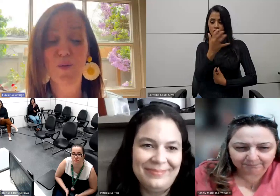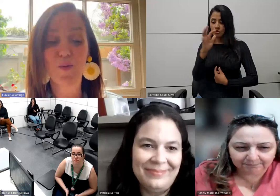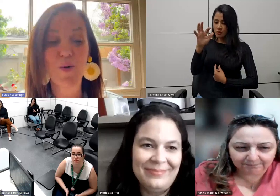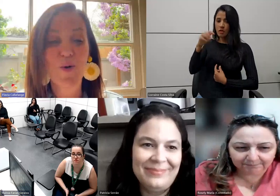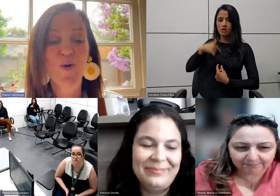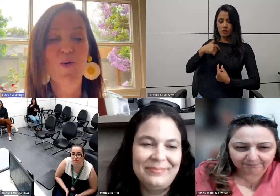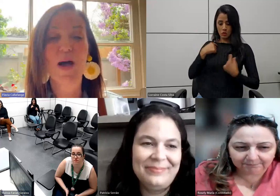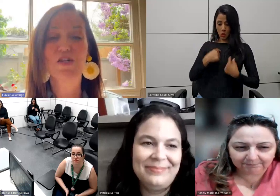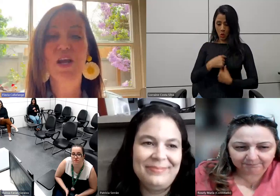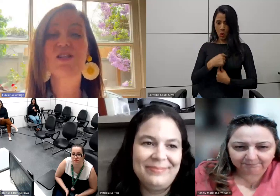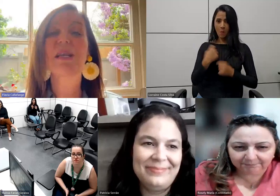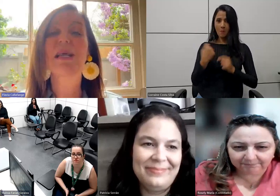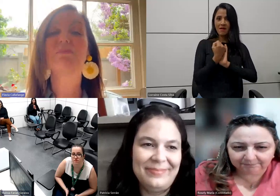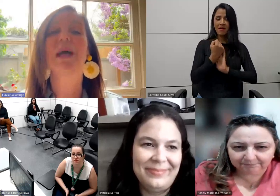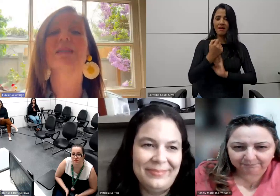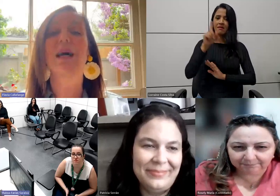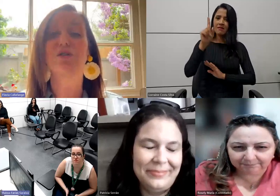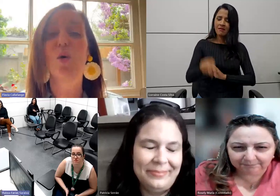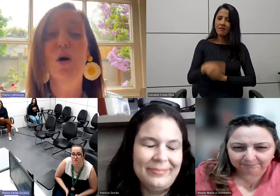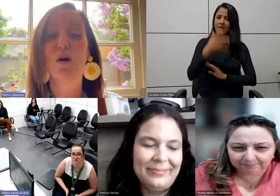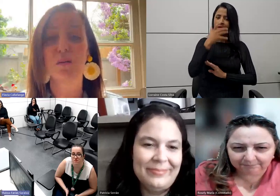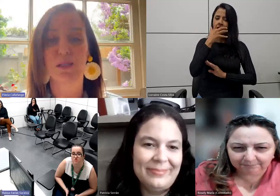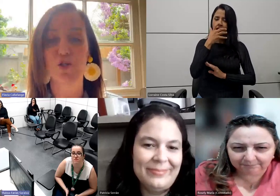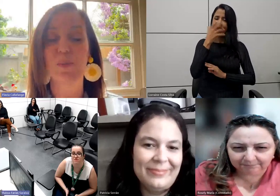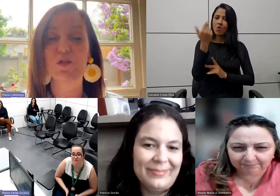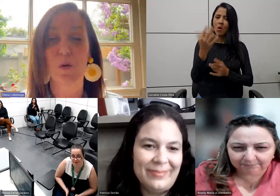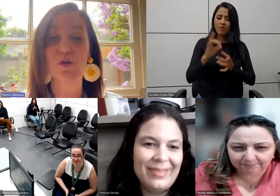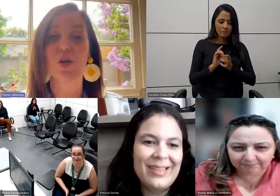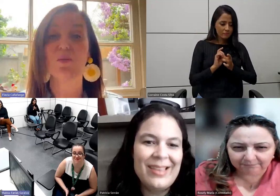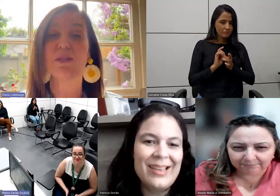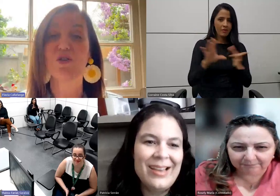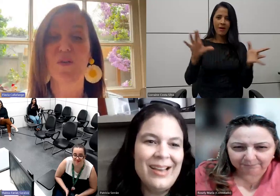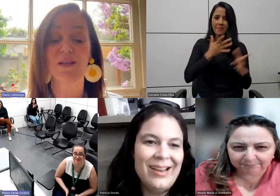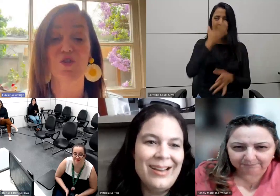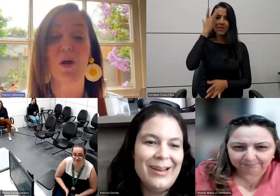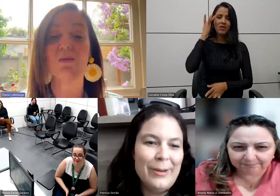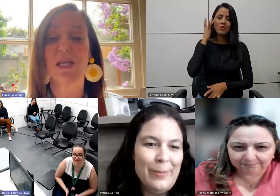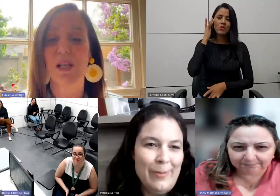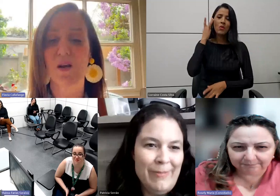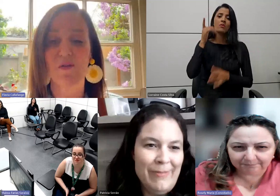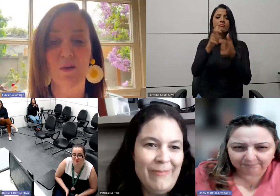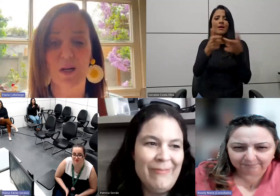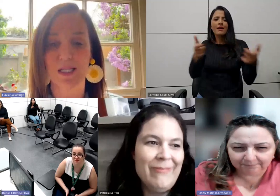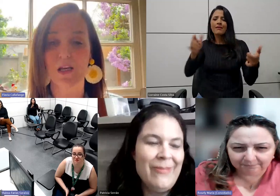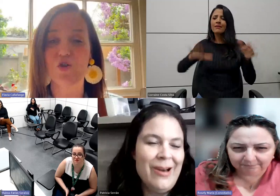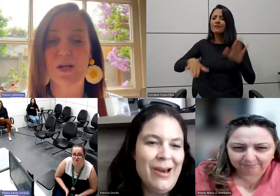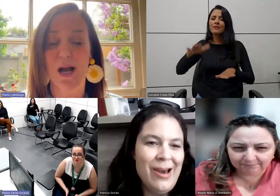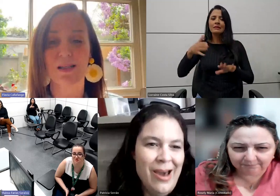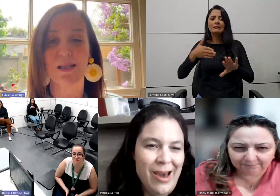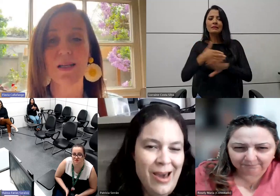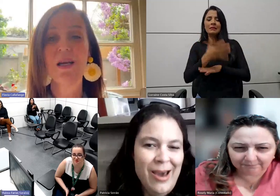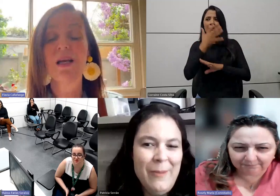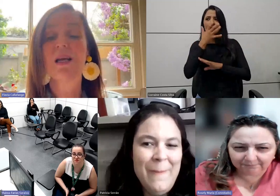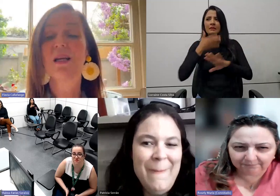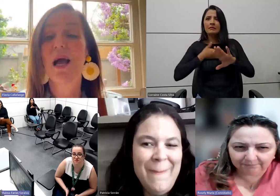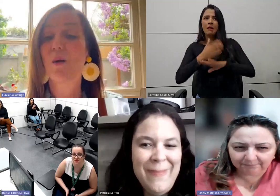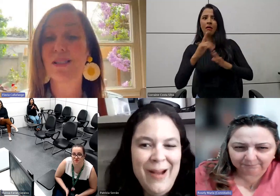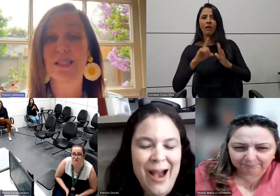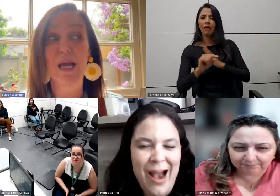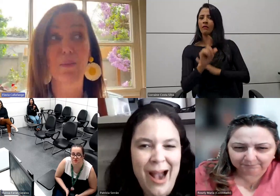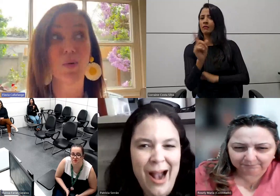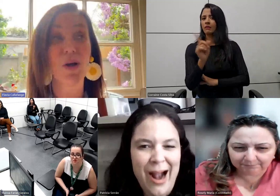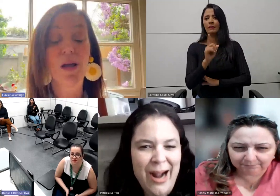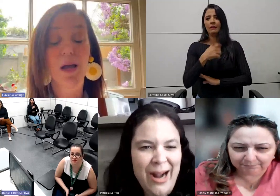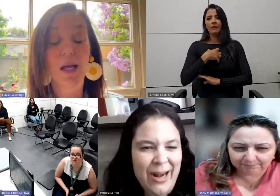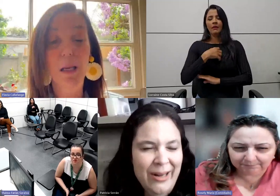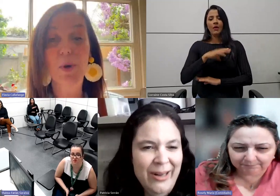um agente libertador dessas pessoas que muitas vezes não se atrevem a sair de casa. E